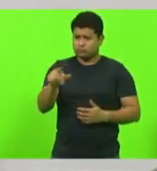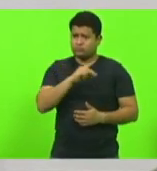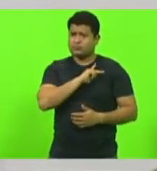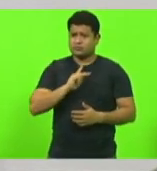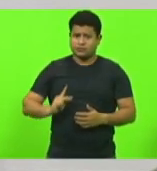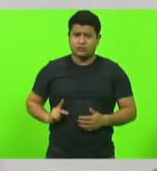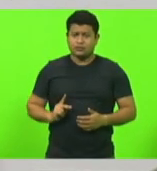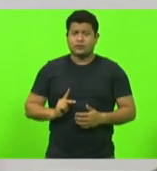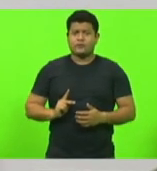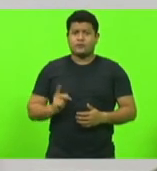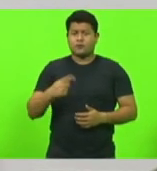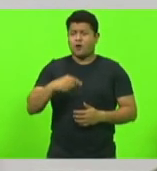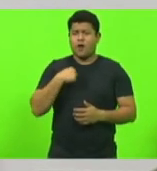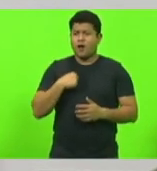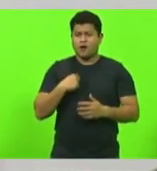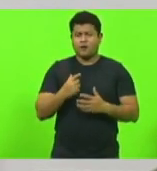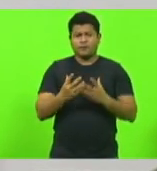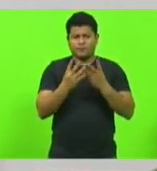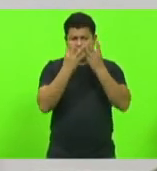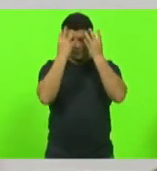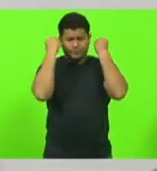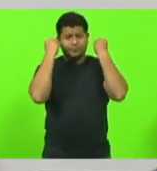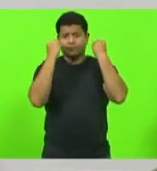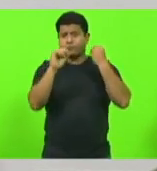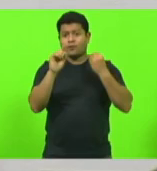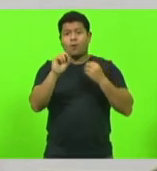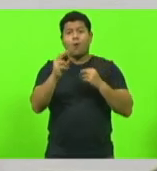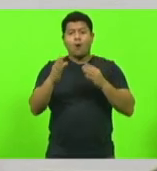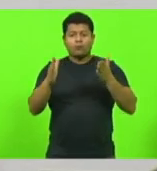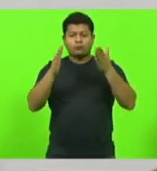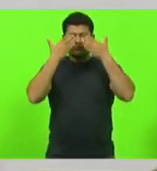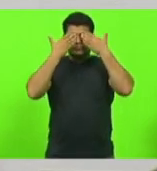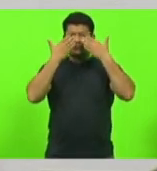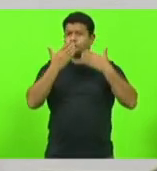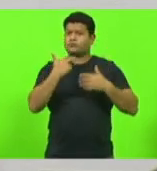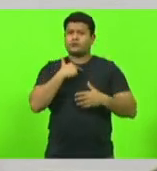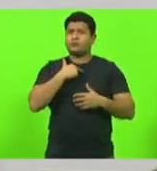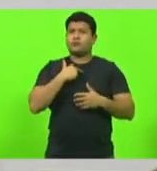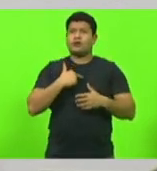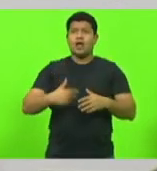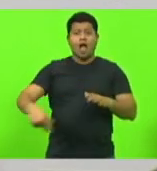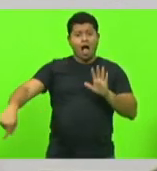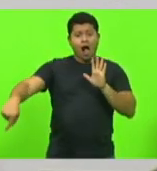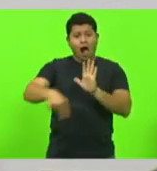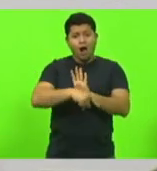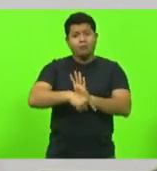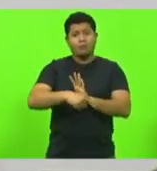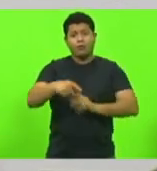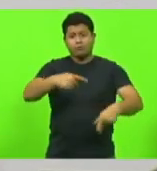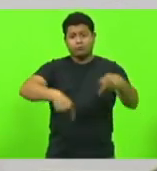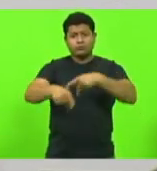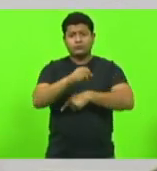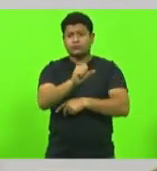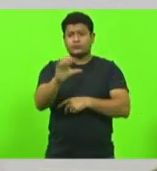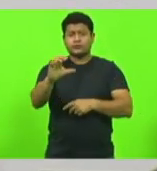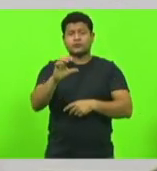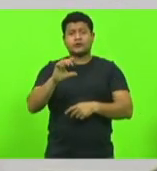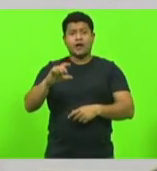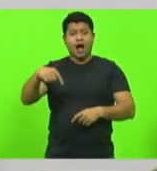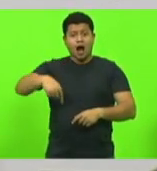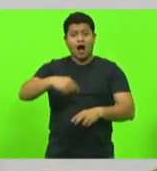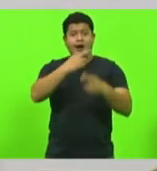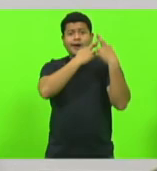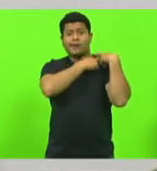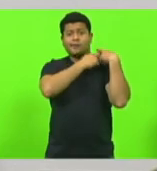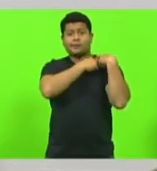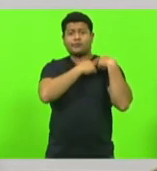para essas questões. Esta casa é a casa dos catarinenses, que tem como dever cívico,